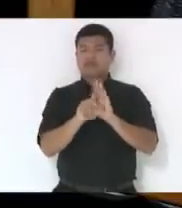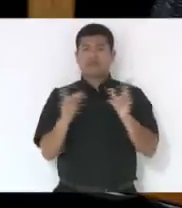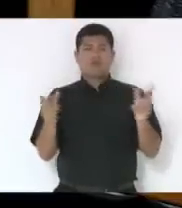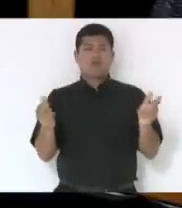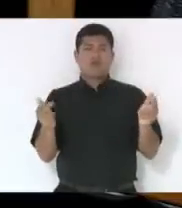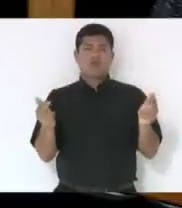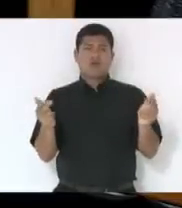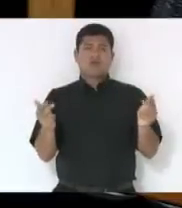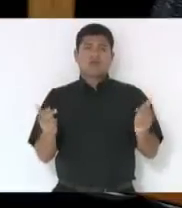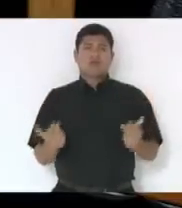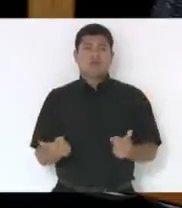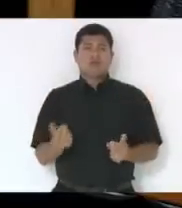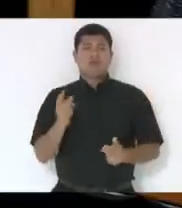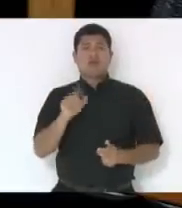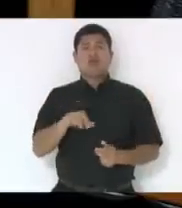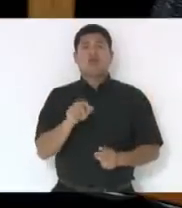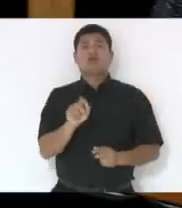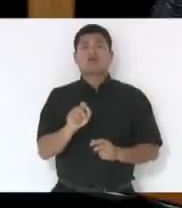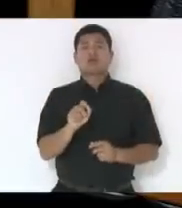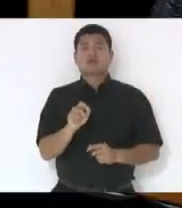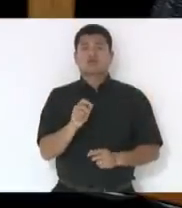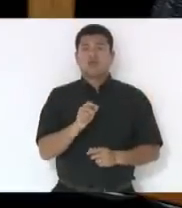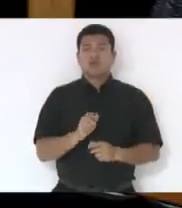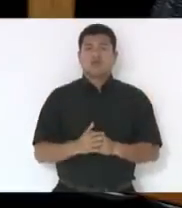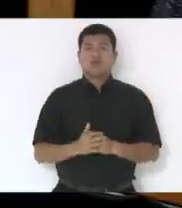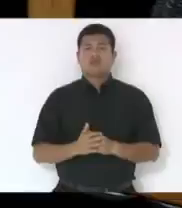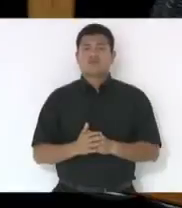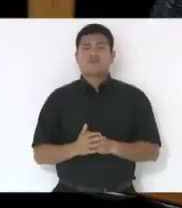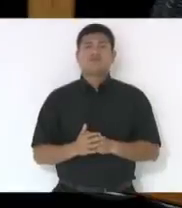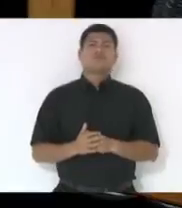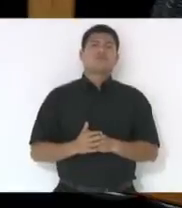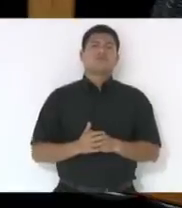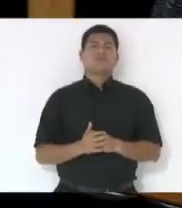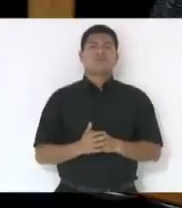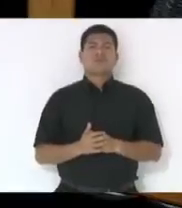a renúncia, a renúncia